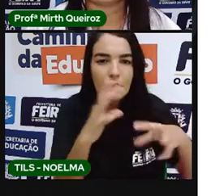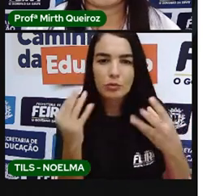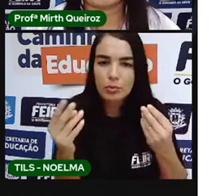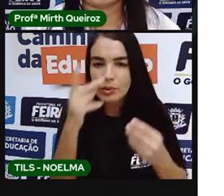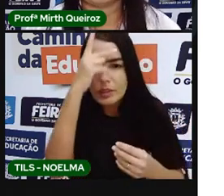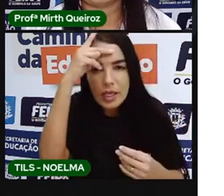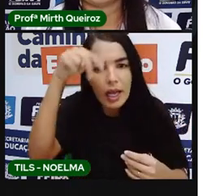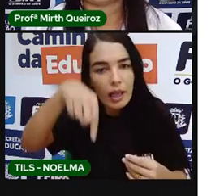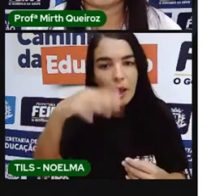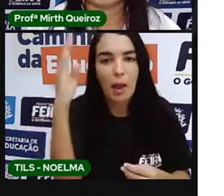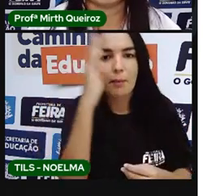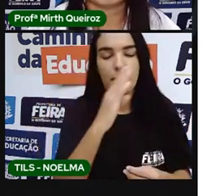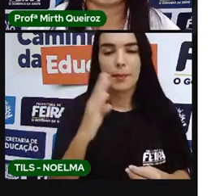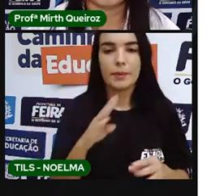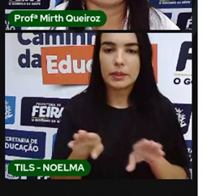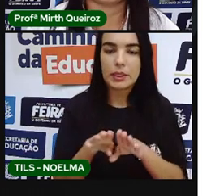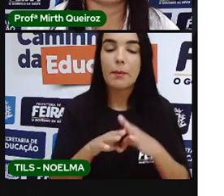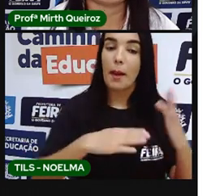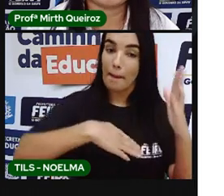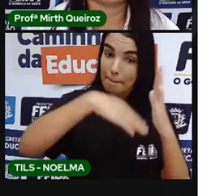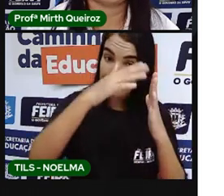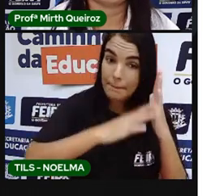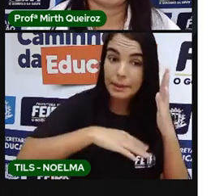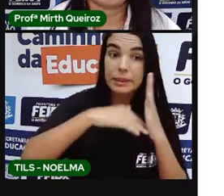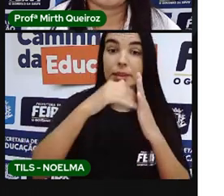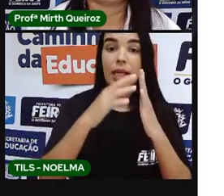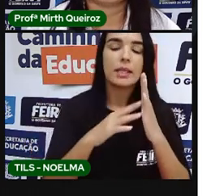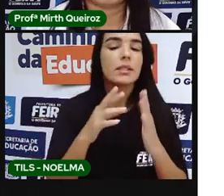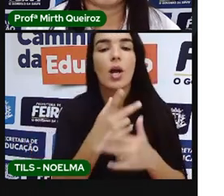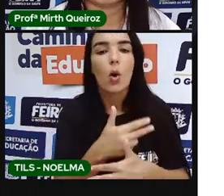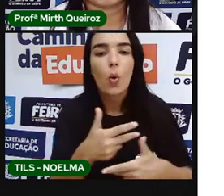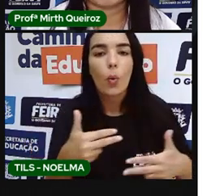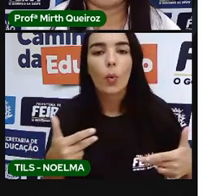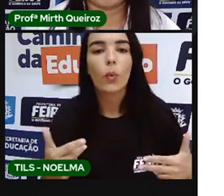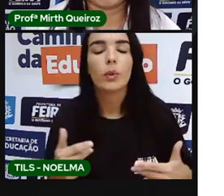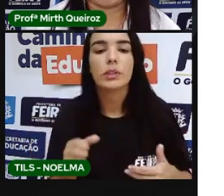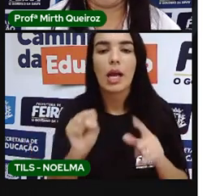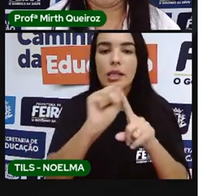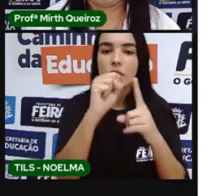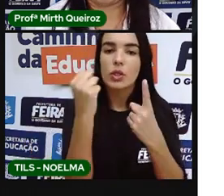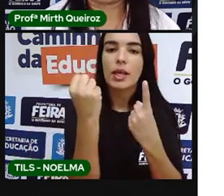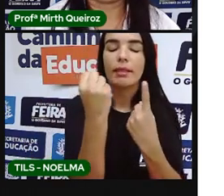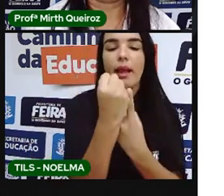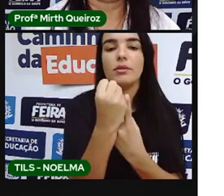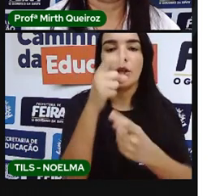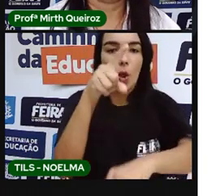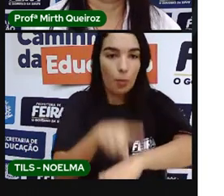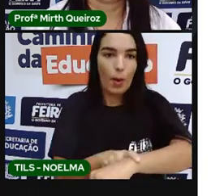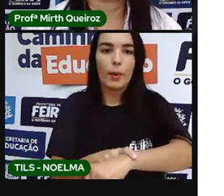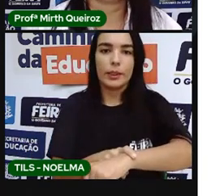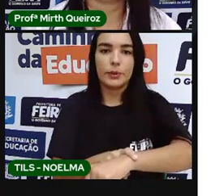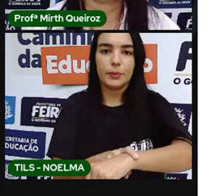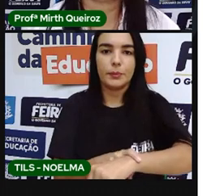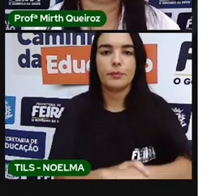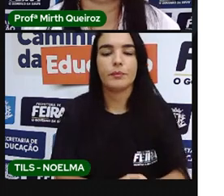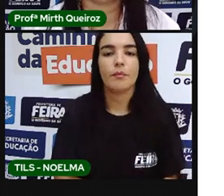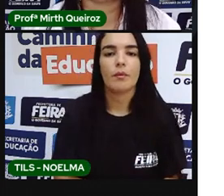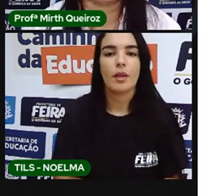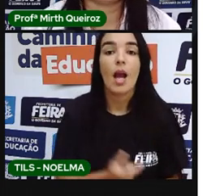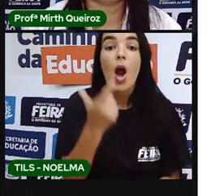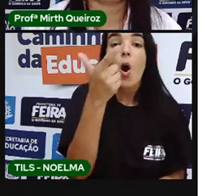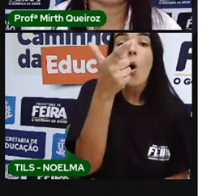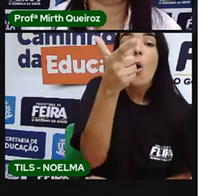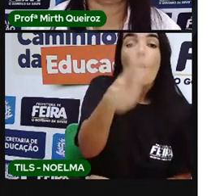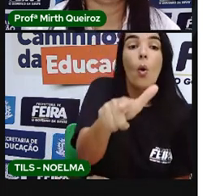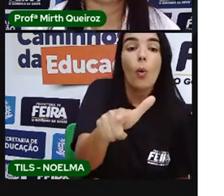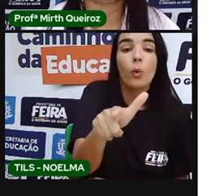pintar telas que representassem a sociedade naquele momento. Nós temos aí também o